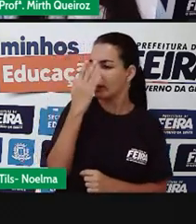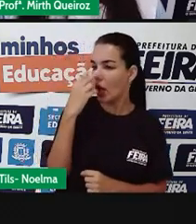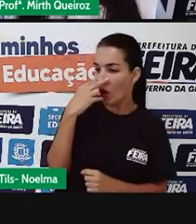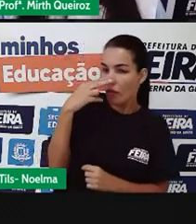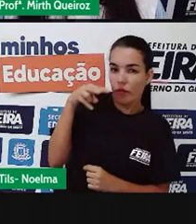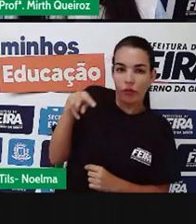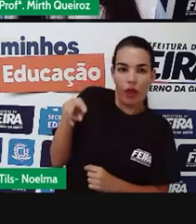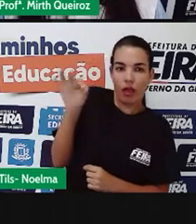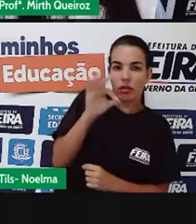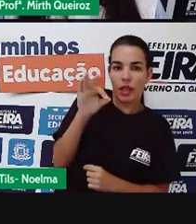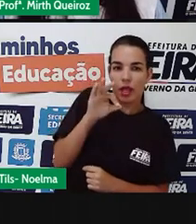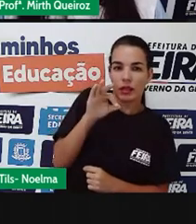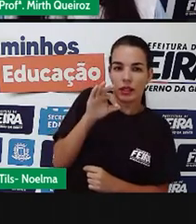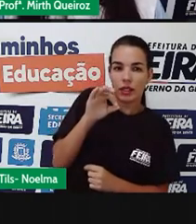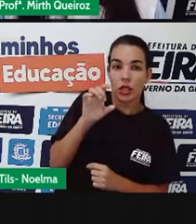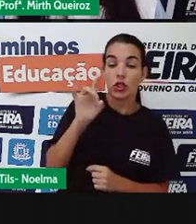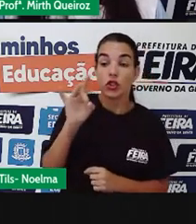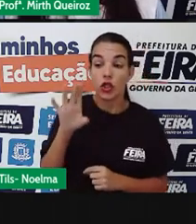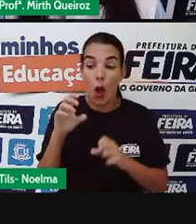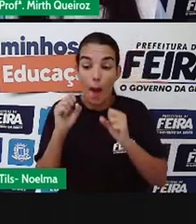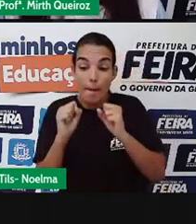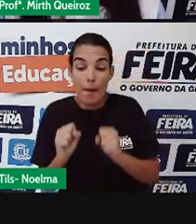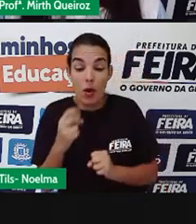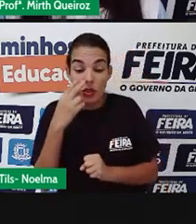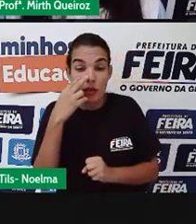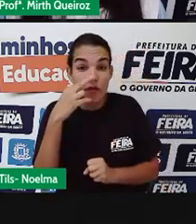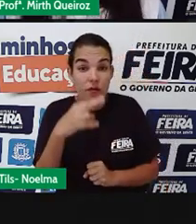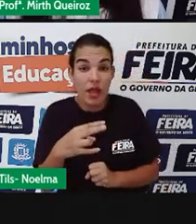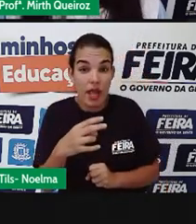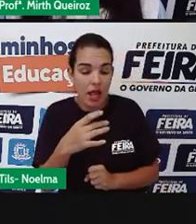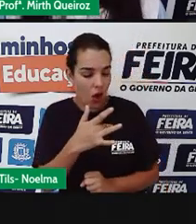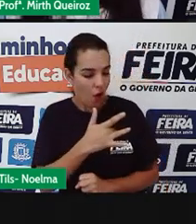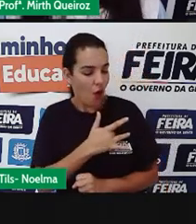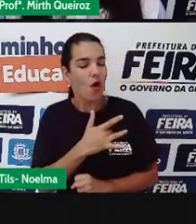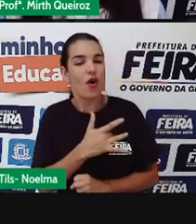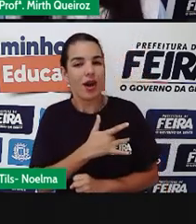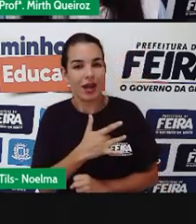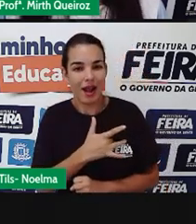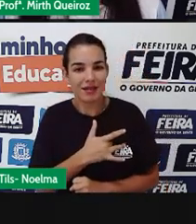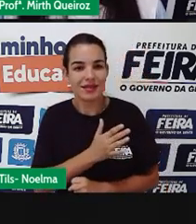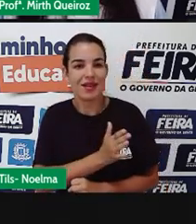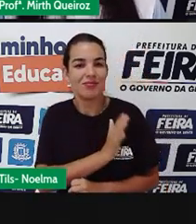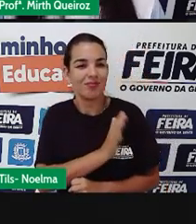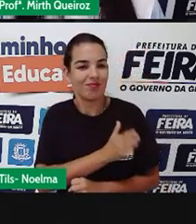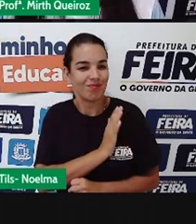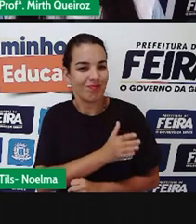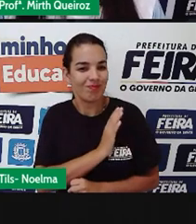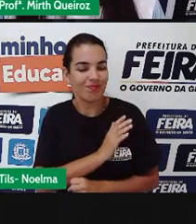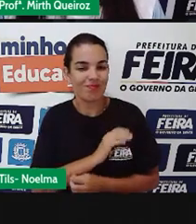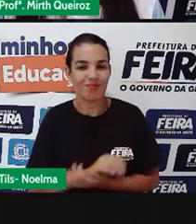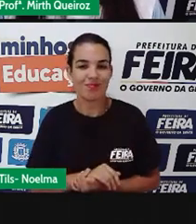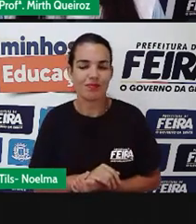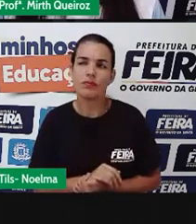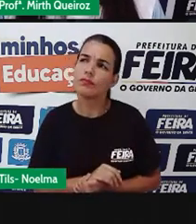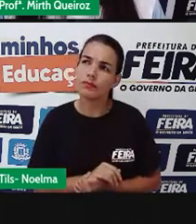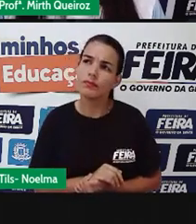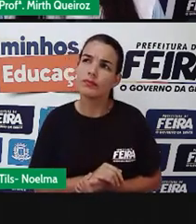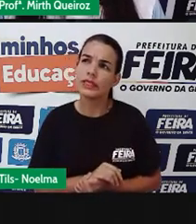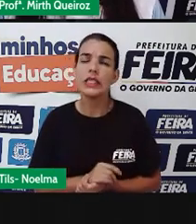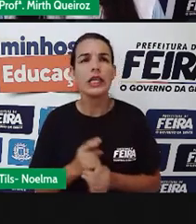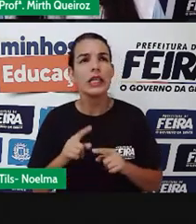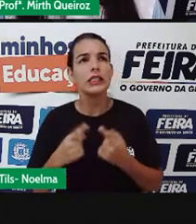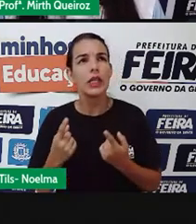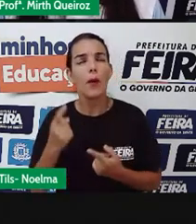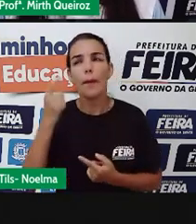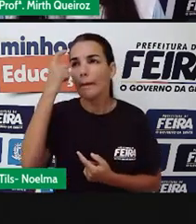importante de verdade para a gente, a gente não consegue ver. Como assim, Pro? Essa